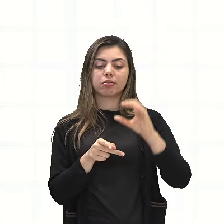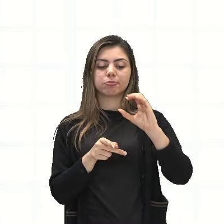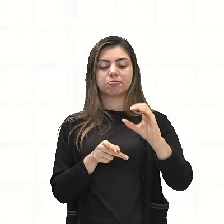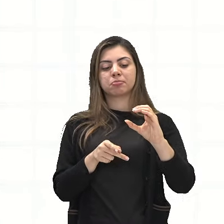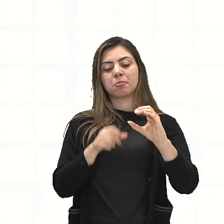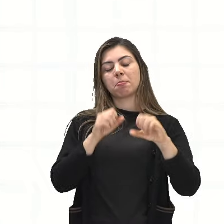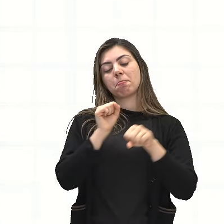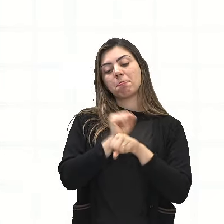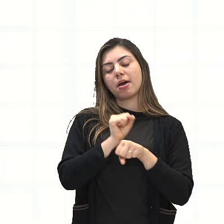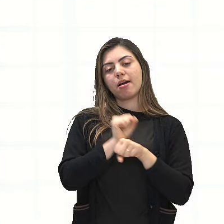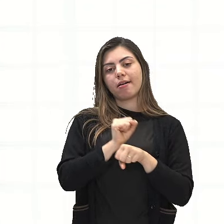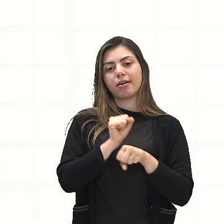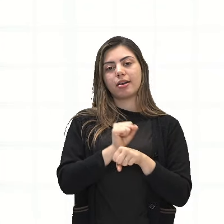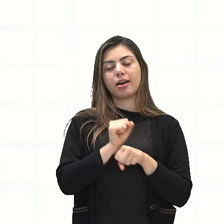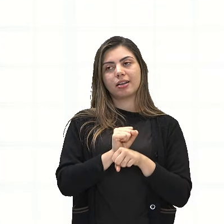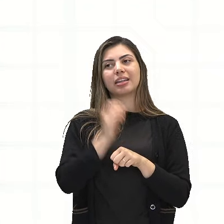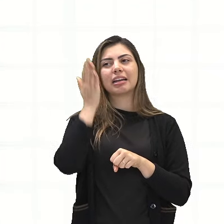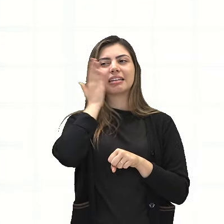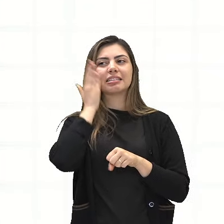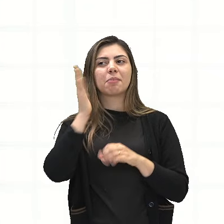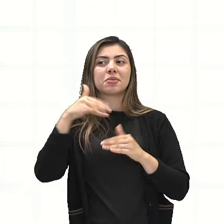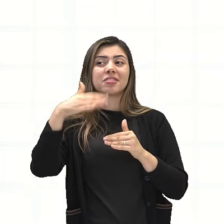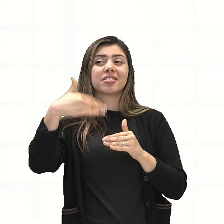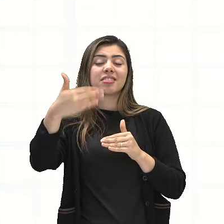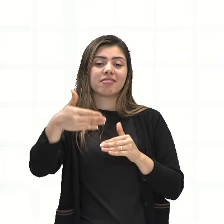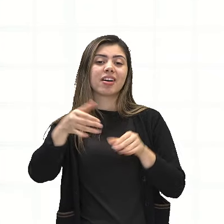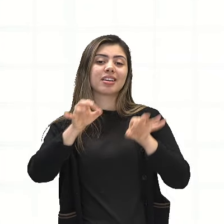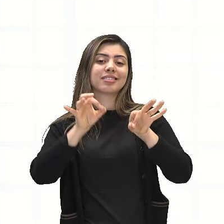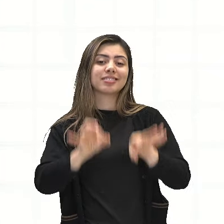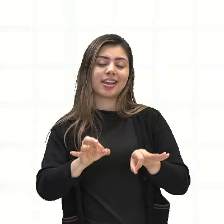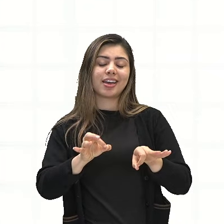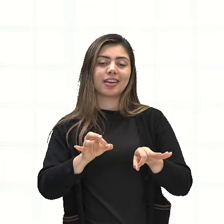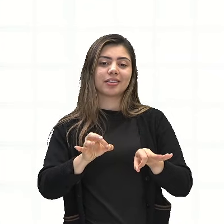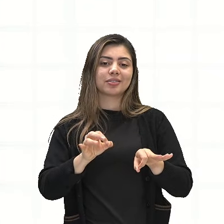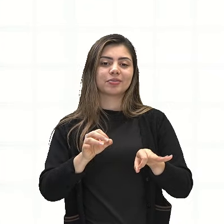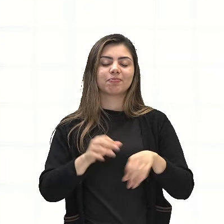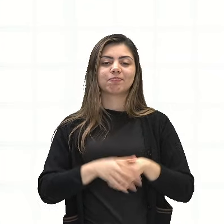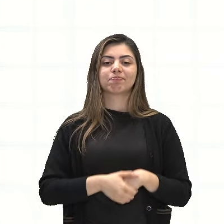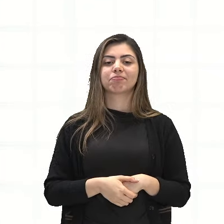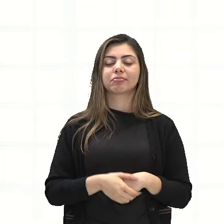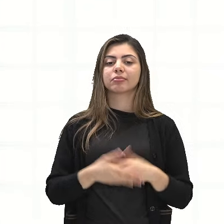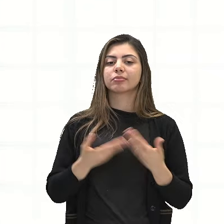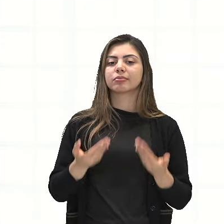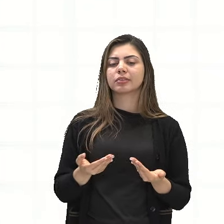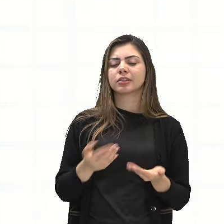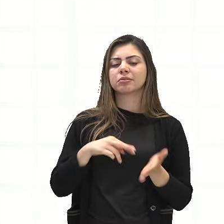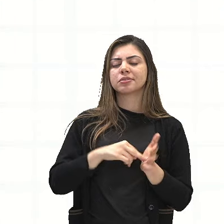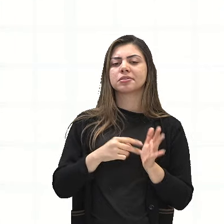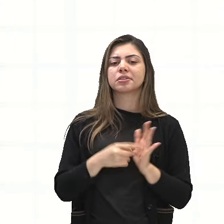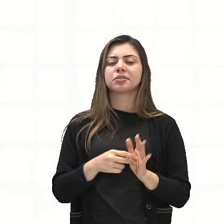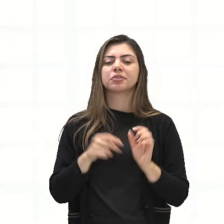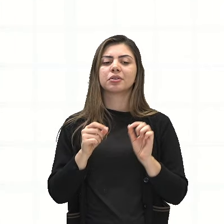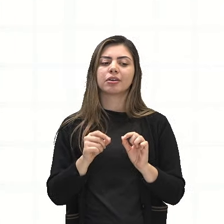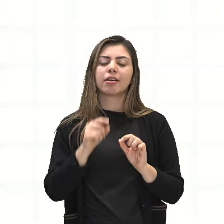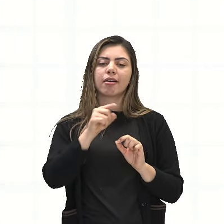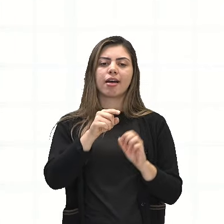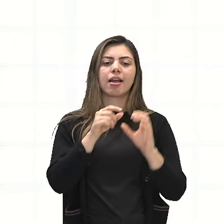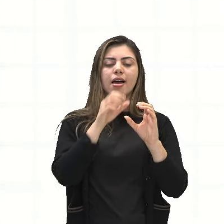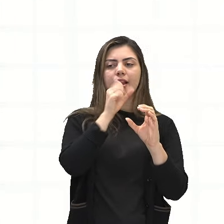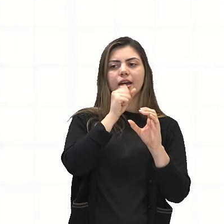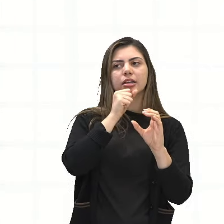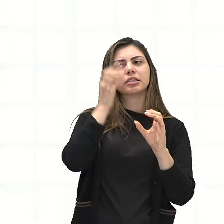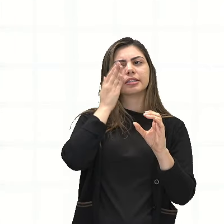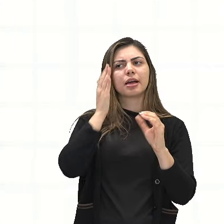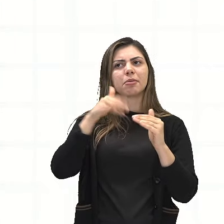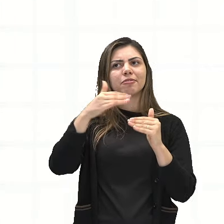submissão ao destino que lhe é imposta no prato e em sentido de ressignação, ou